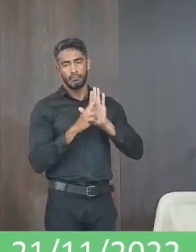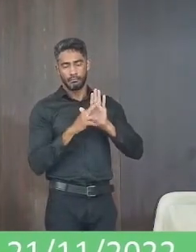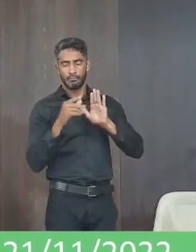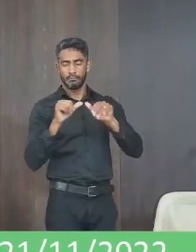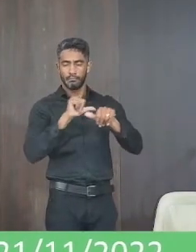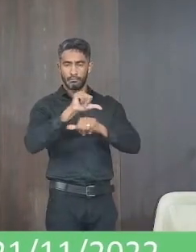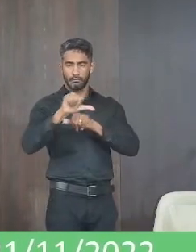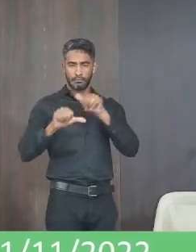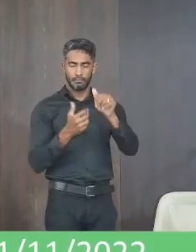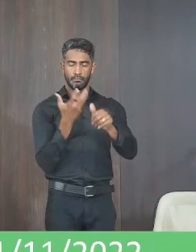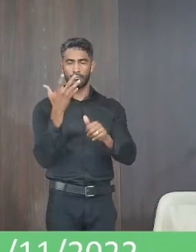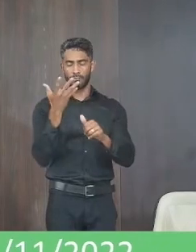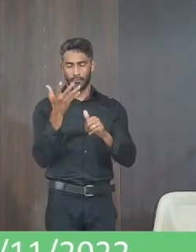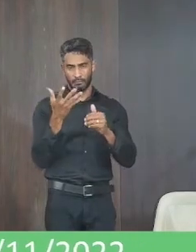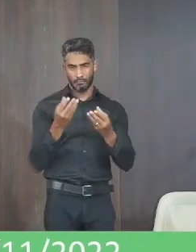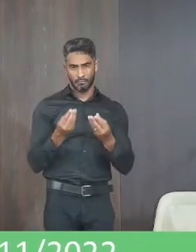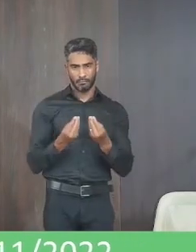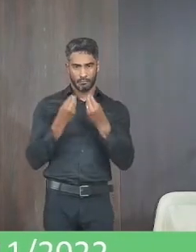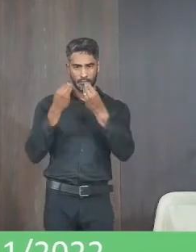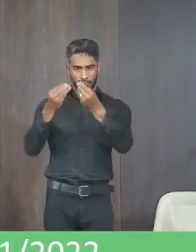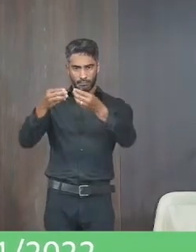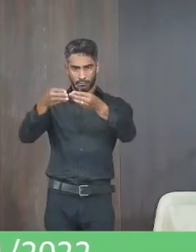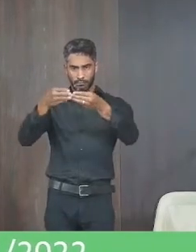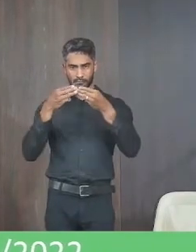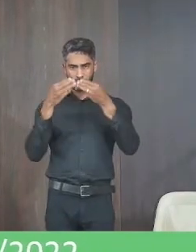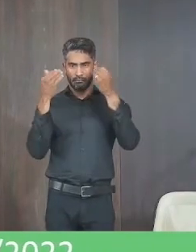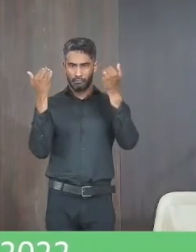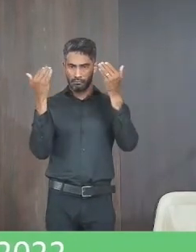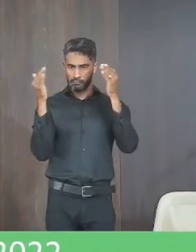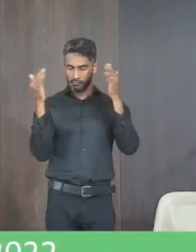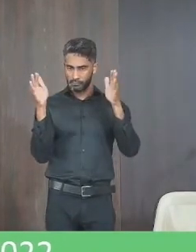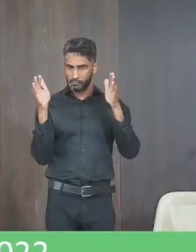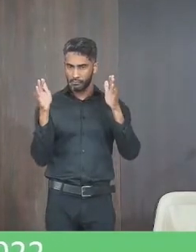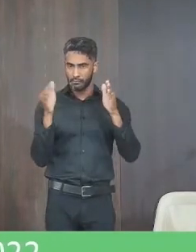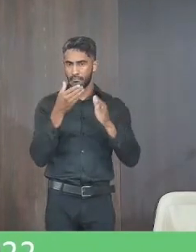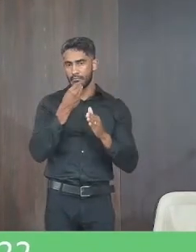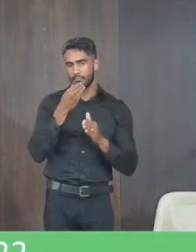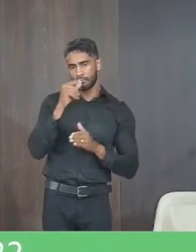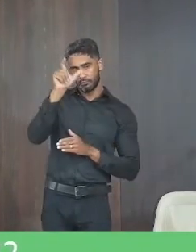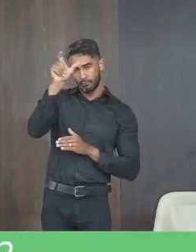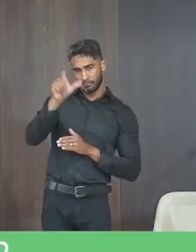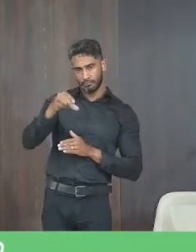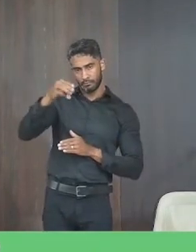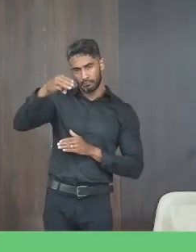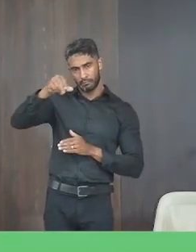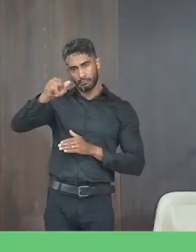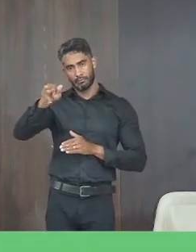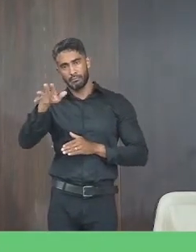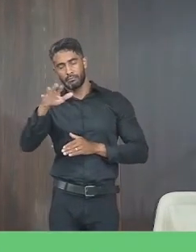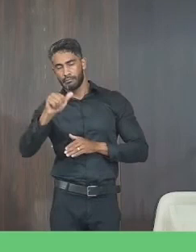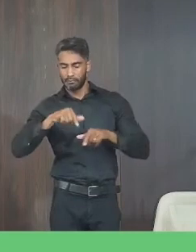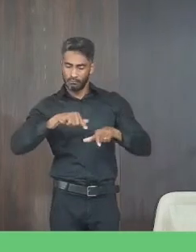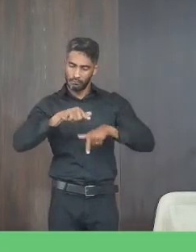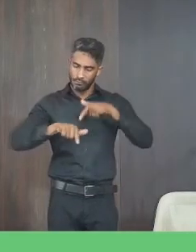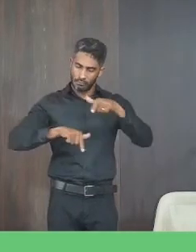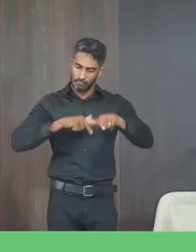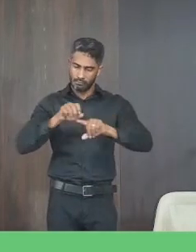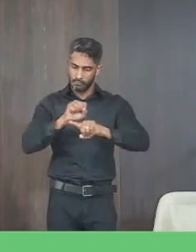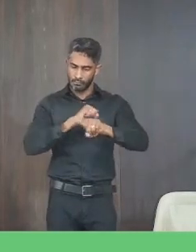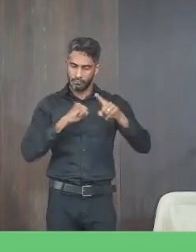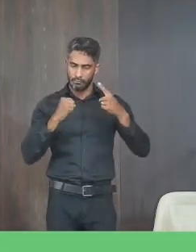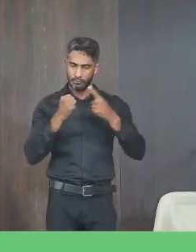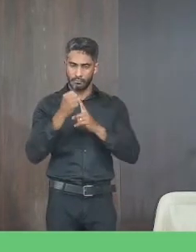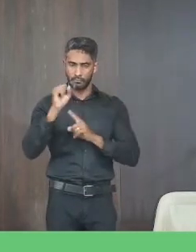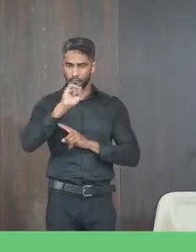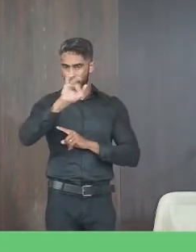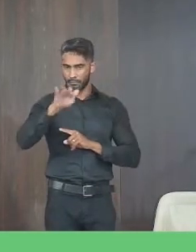alterações requer a vossa excelência que seja encaminhada moção com voz de aplauso ao senhor Márcio Alex Rodrigues pelos relevantes serviços prestados à sociedade de